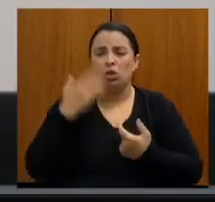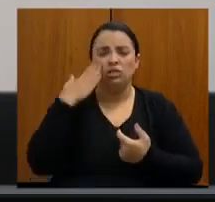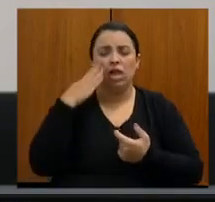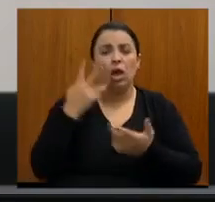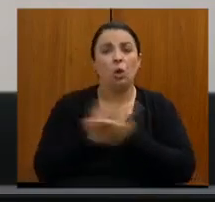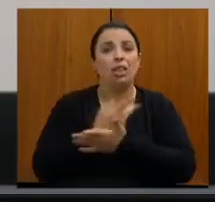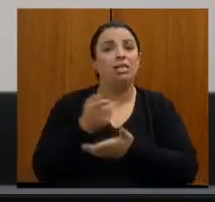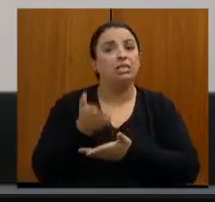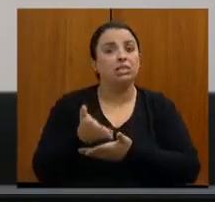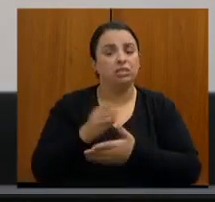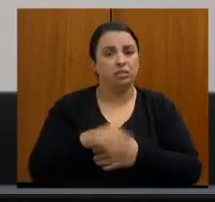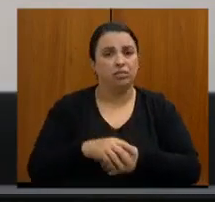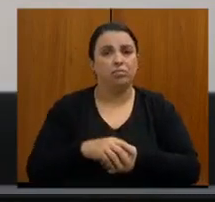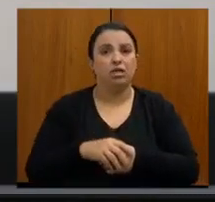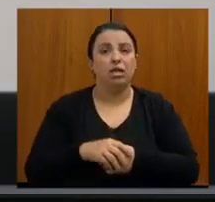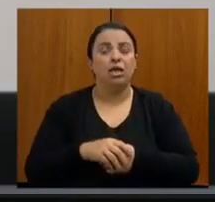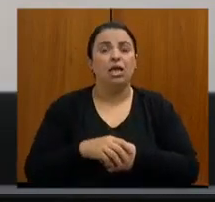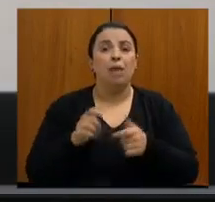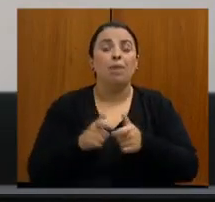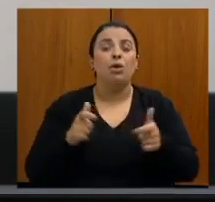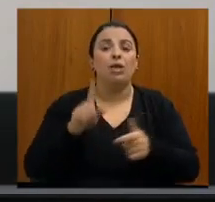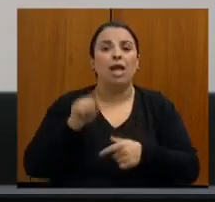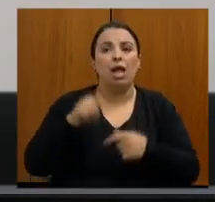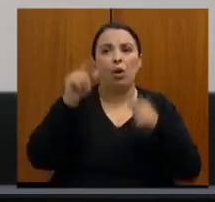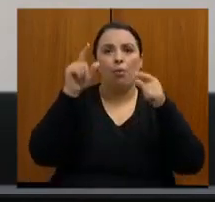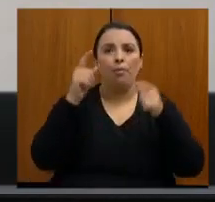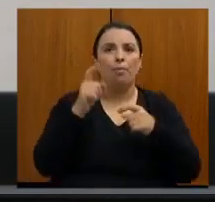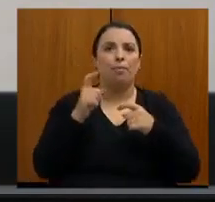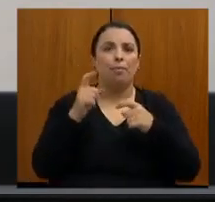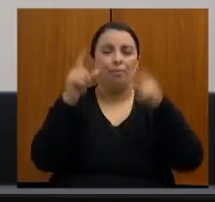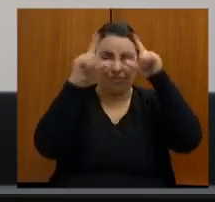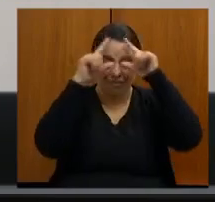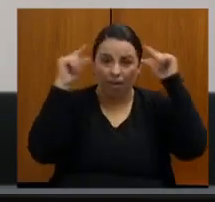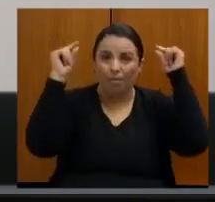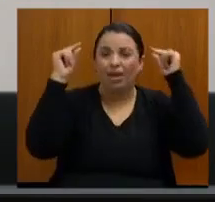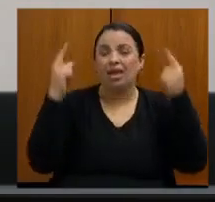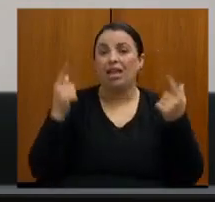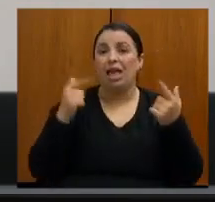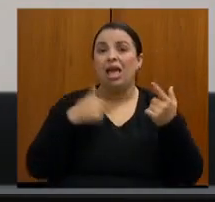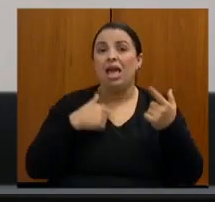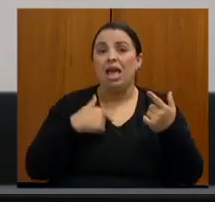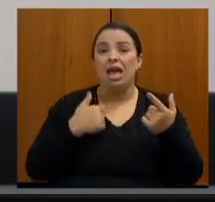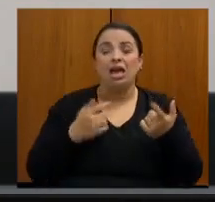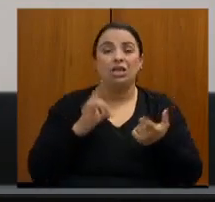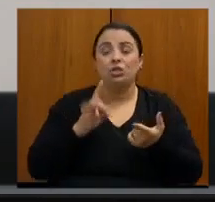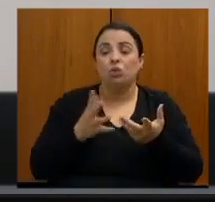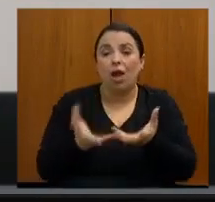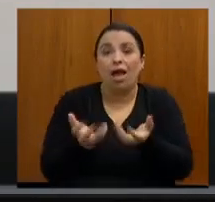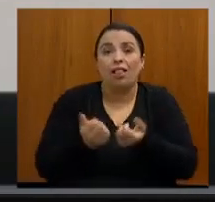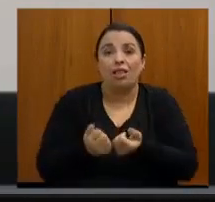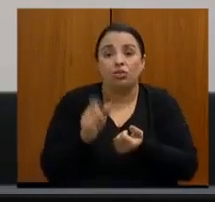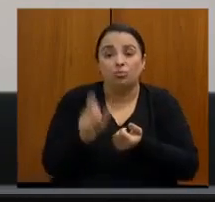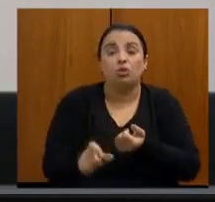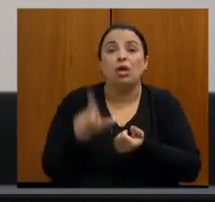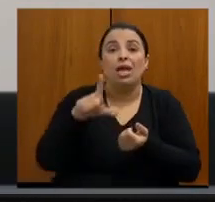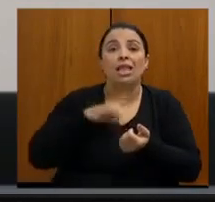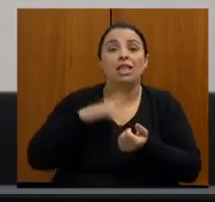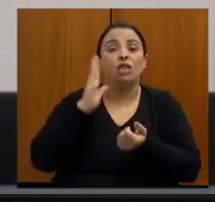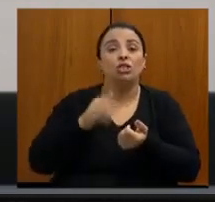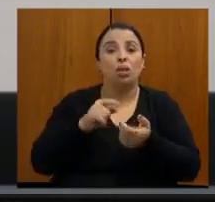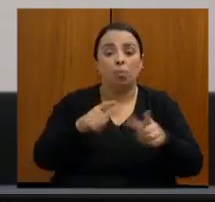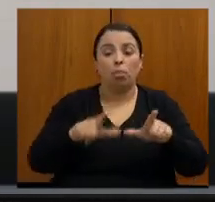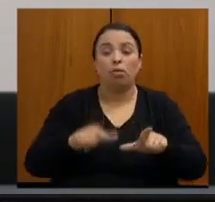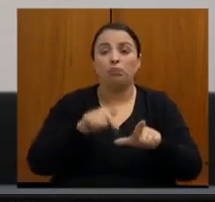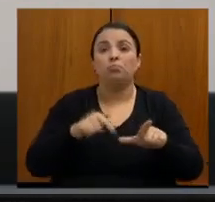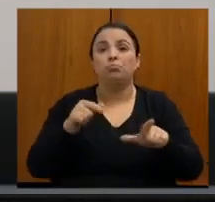uma enfermeira especializada e tudo, que ela só aceita os pacientes que têm o diagnóstico definitivo. Ela nem